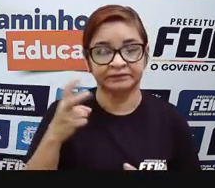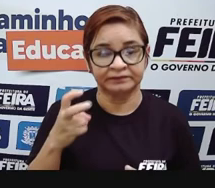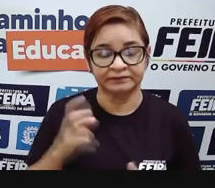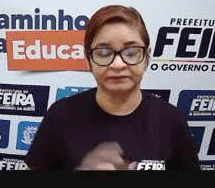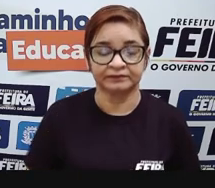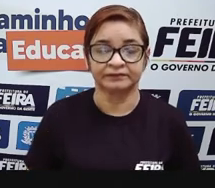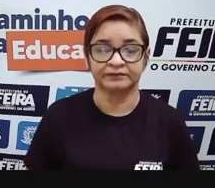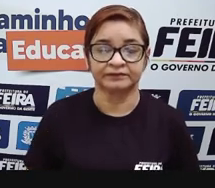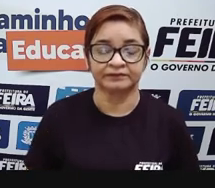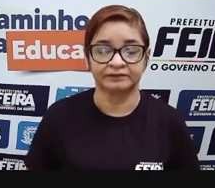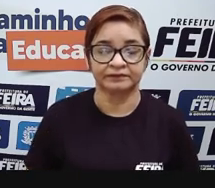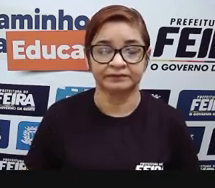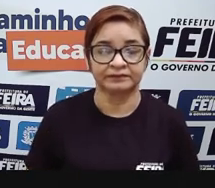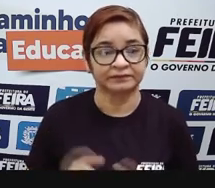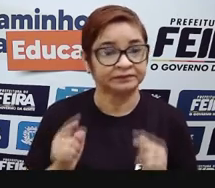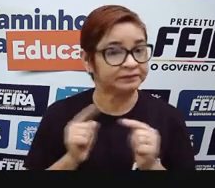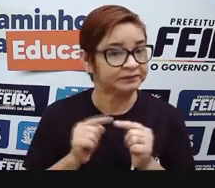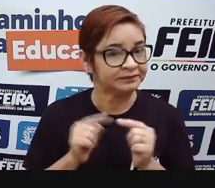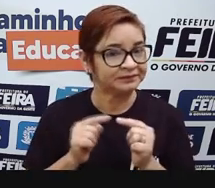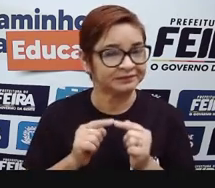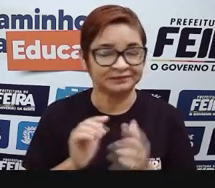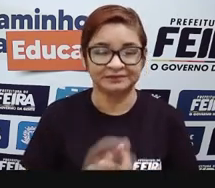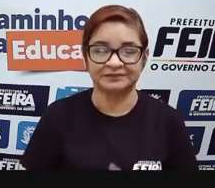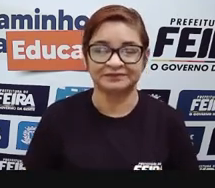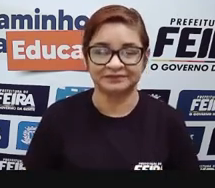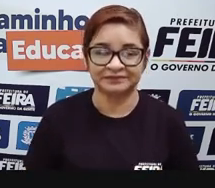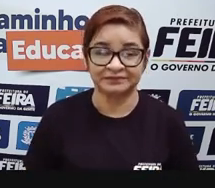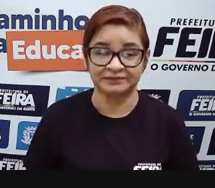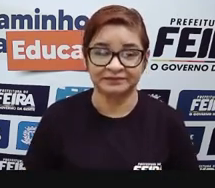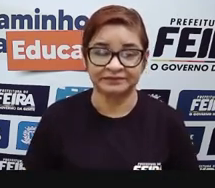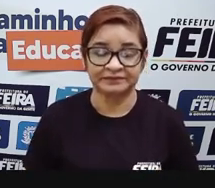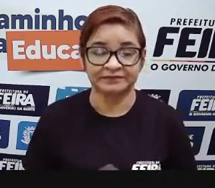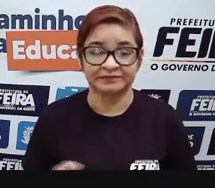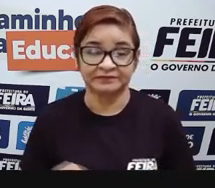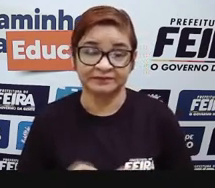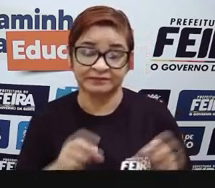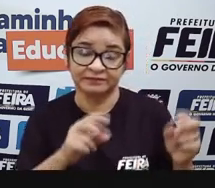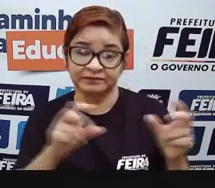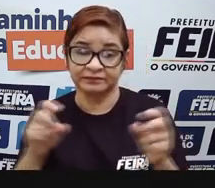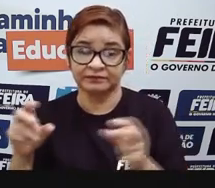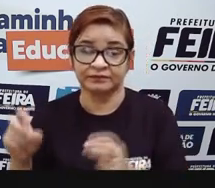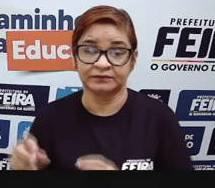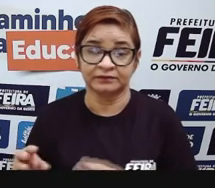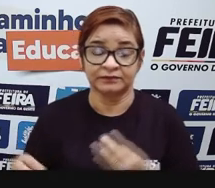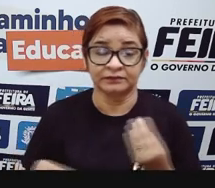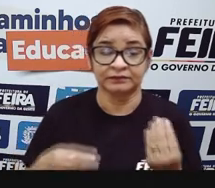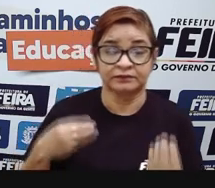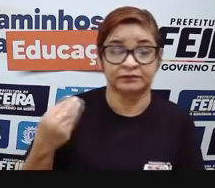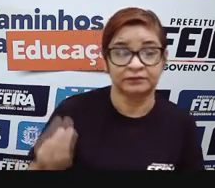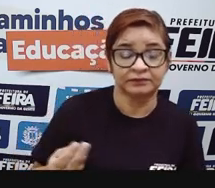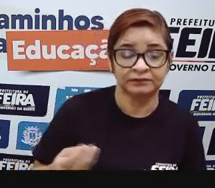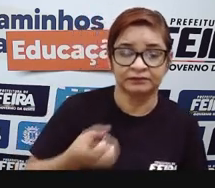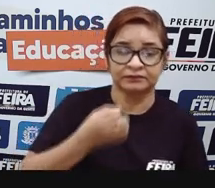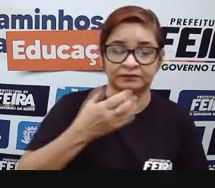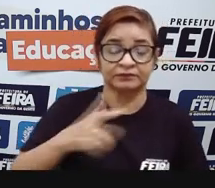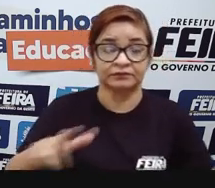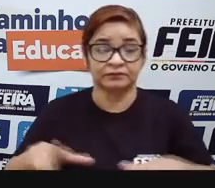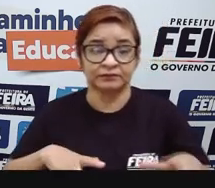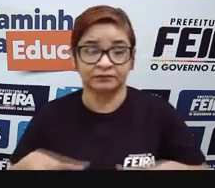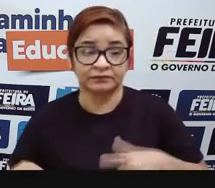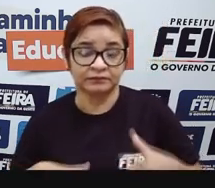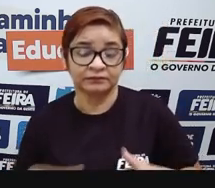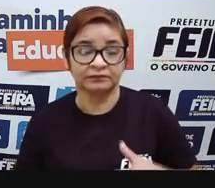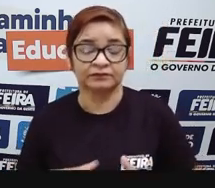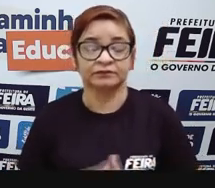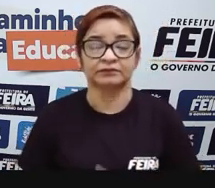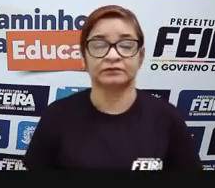pra vocês, combinado? Então, veja um pouquinho. Fala também sobre o comércio, fala como o comércio gera emprego, gera renda, movimenta